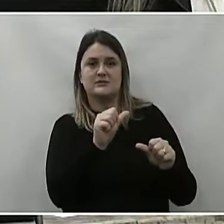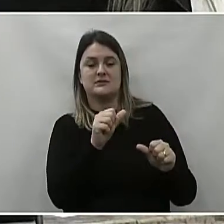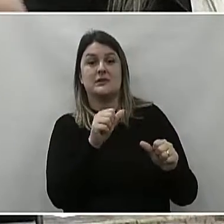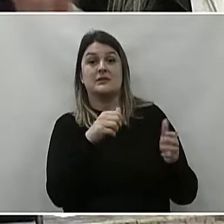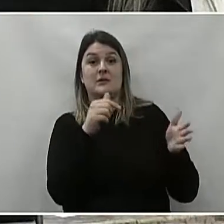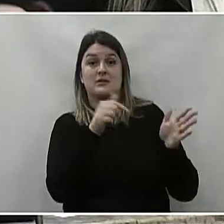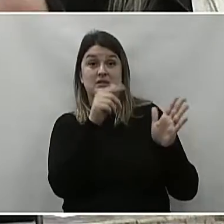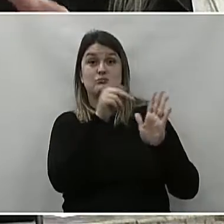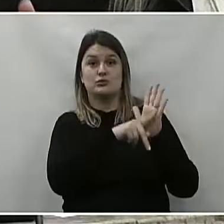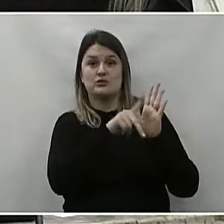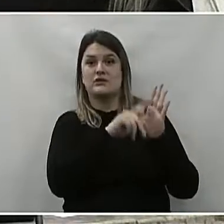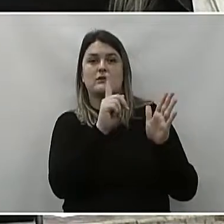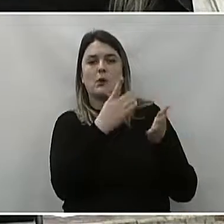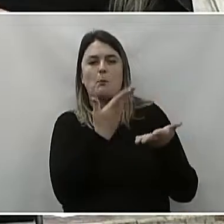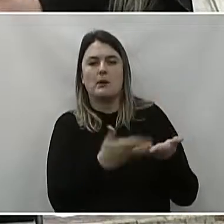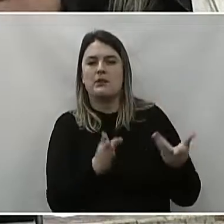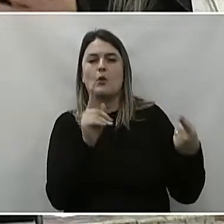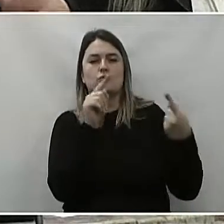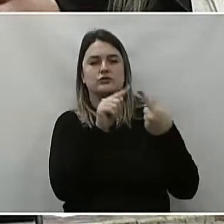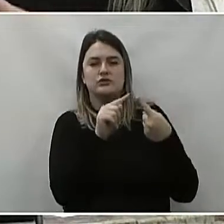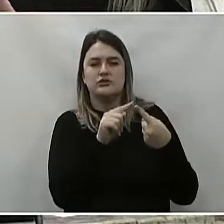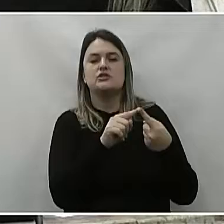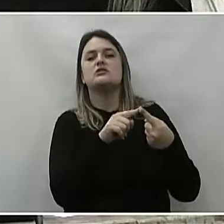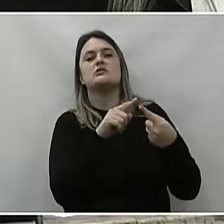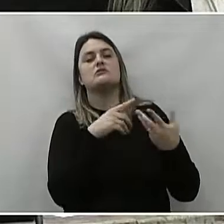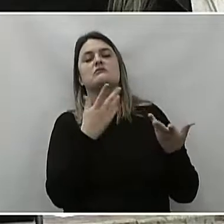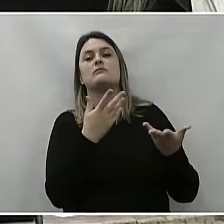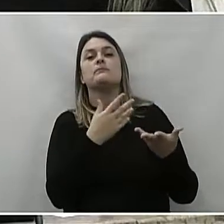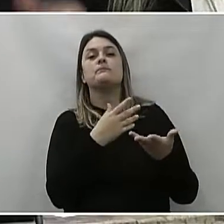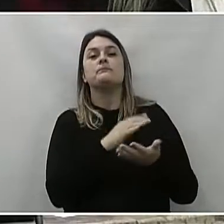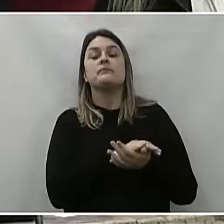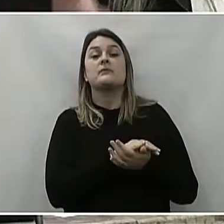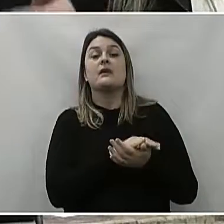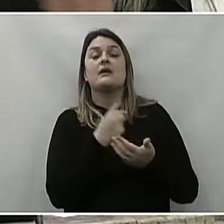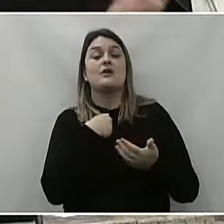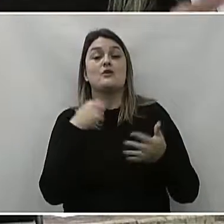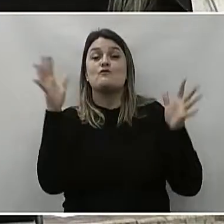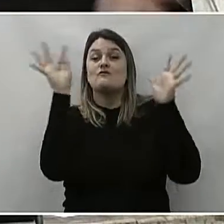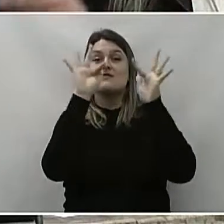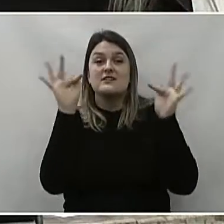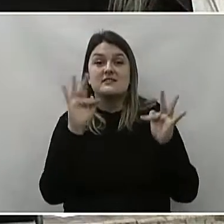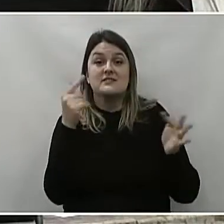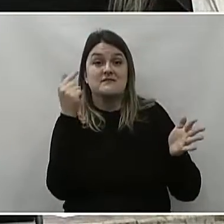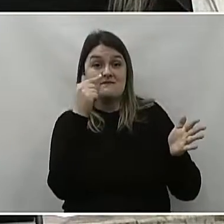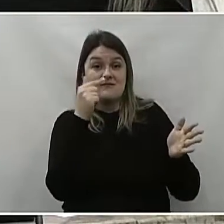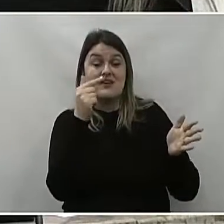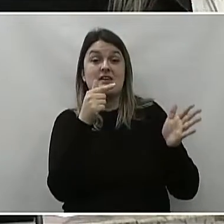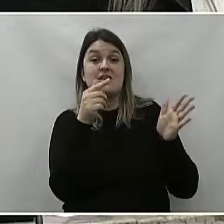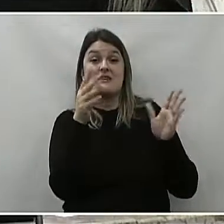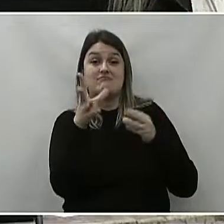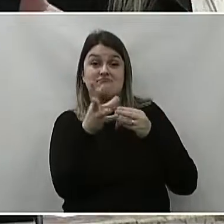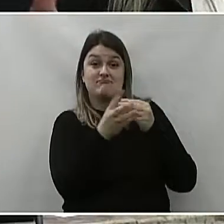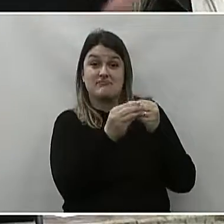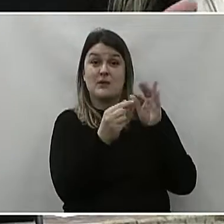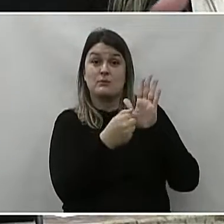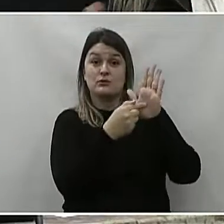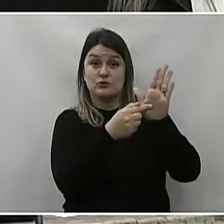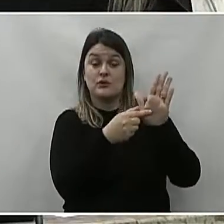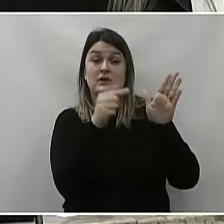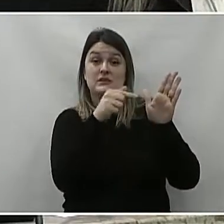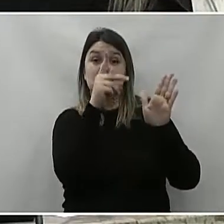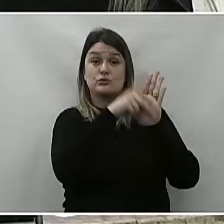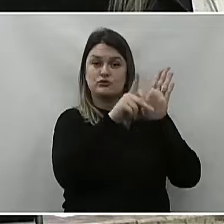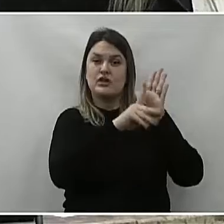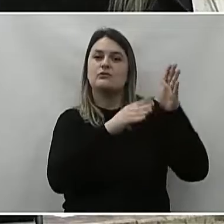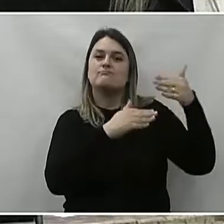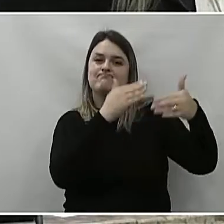Desde que o projeto não perca a essência, a sua finalidade. E fico bem feliz de ver que essa emenda foi apresentada também, para que esse projeto